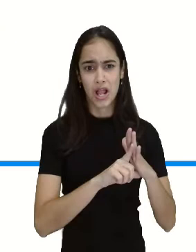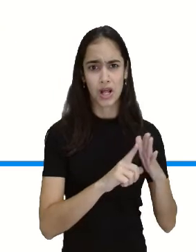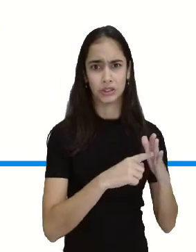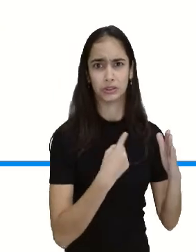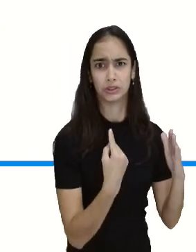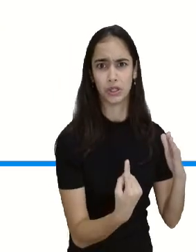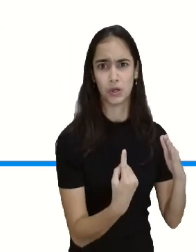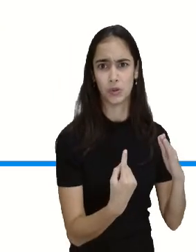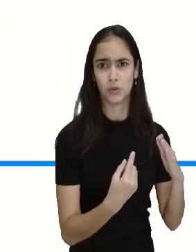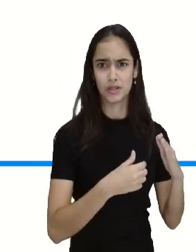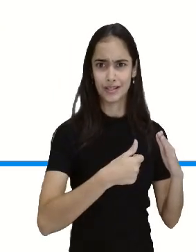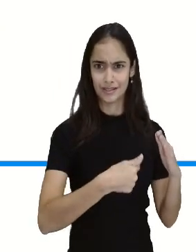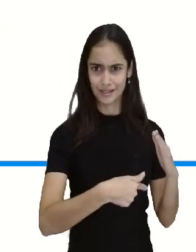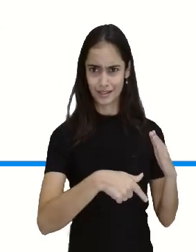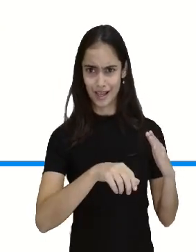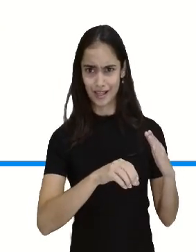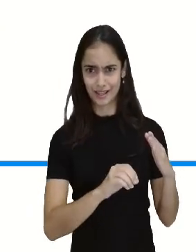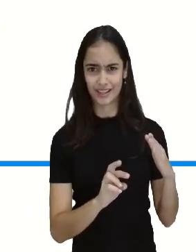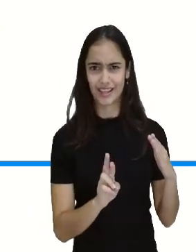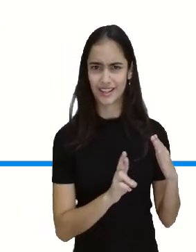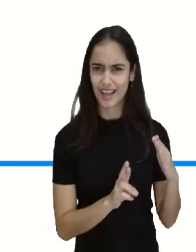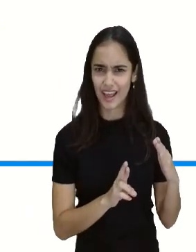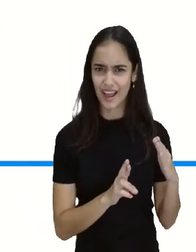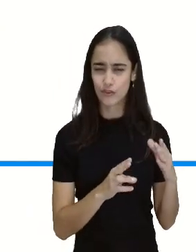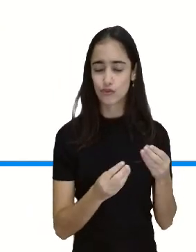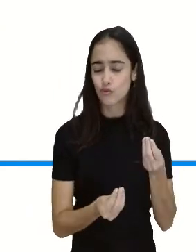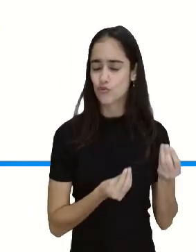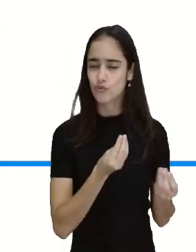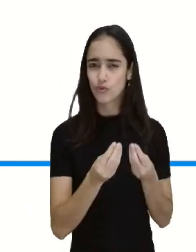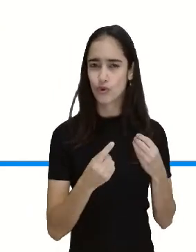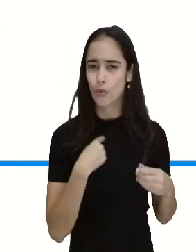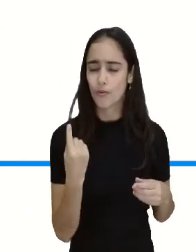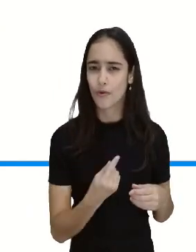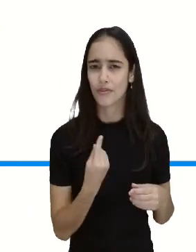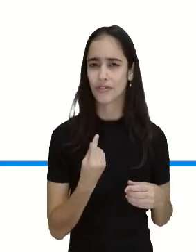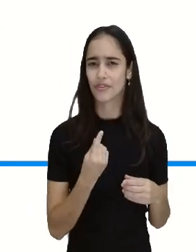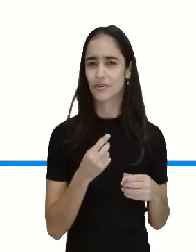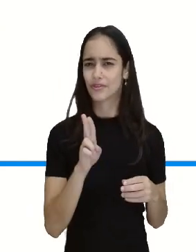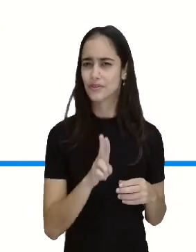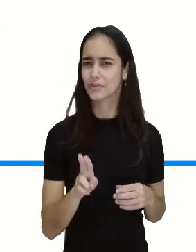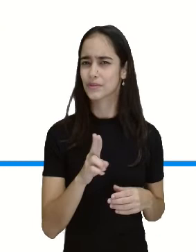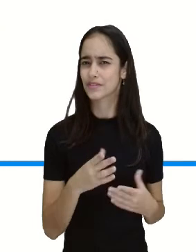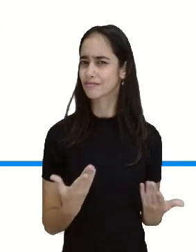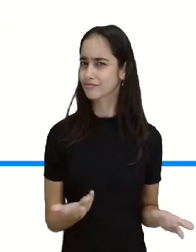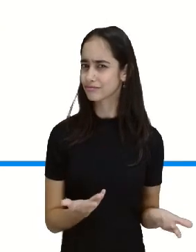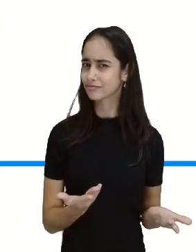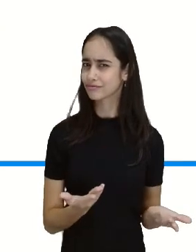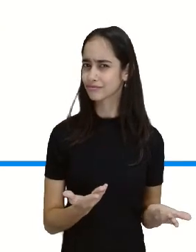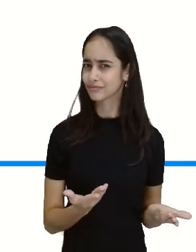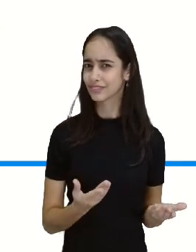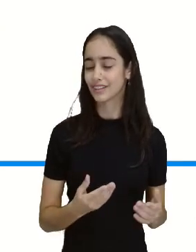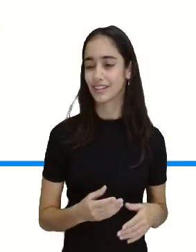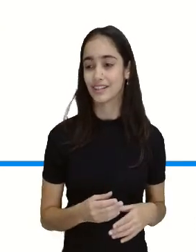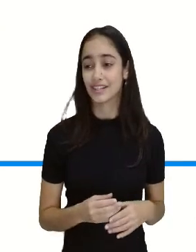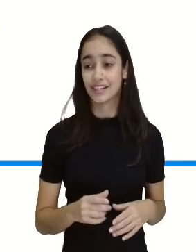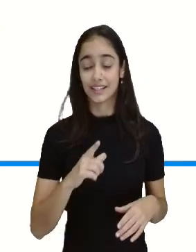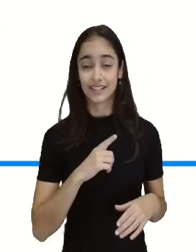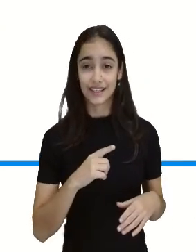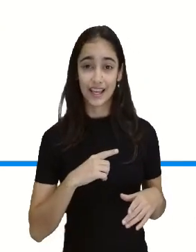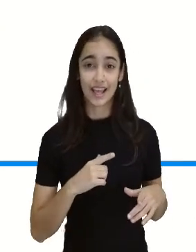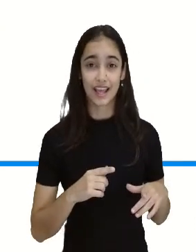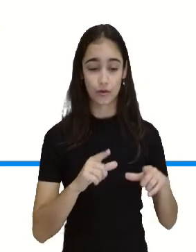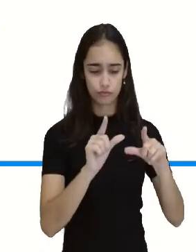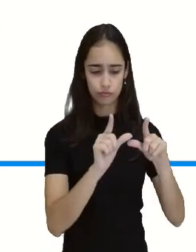seria o quê? Uma nota, uma cédula de 50 reais, que eu acho que eu esqueci de colocar aqui. Mas seria uma cédula de